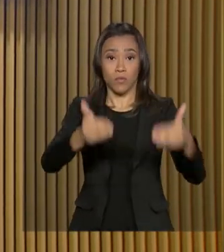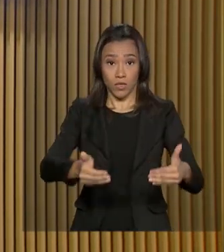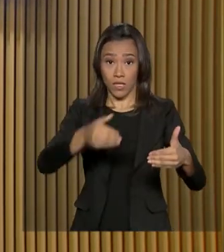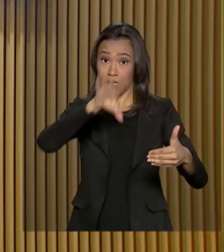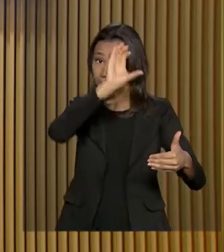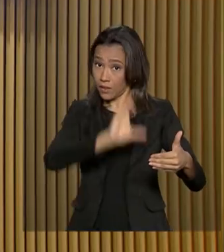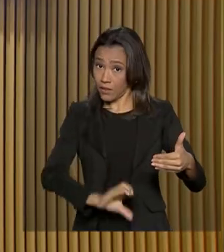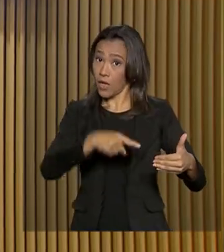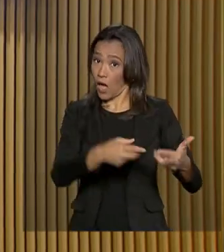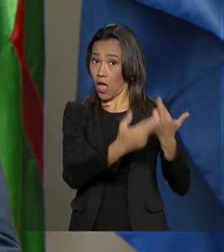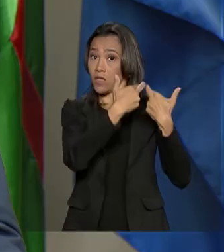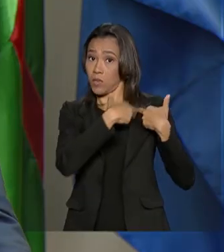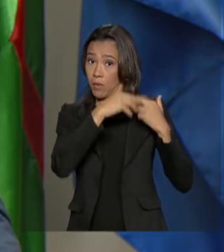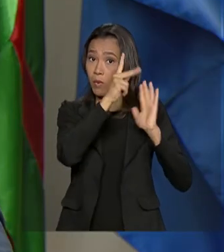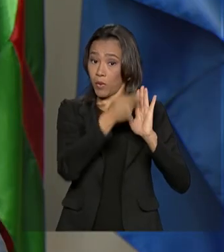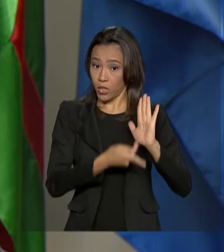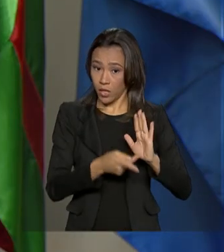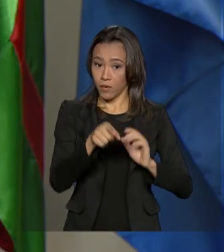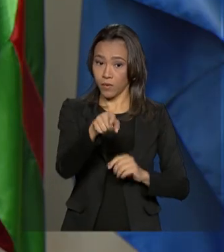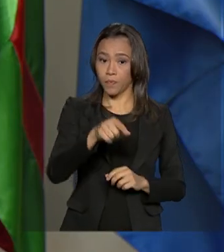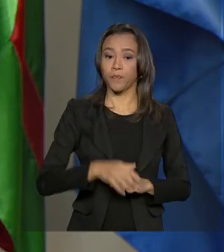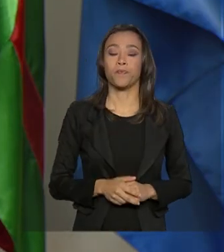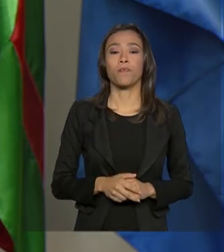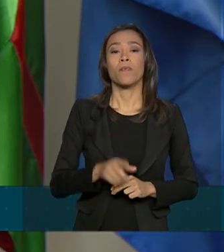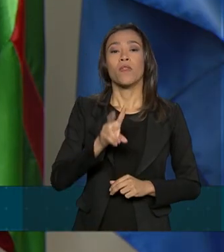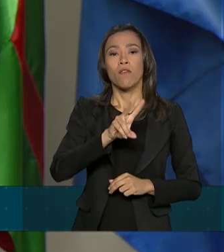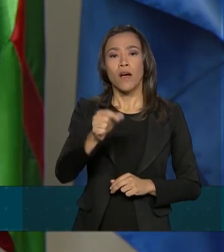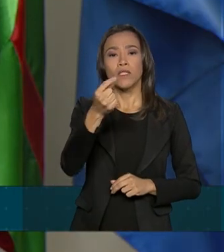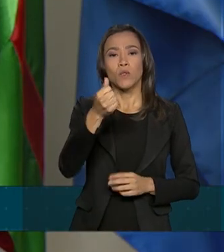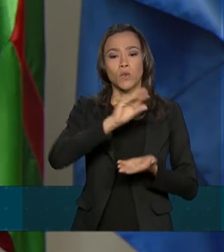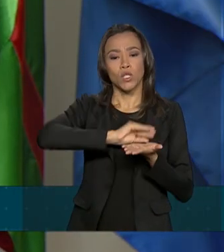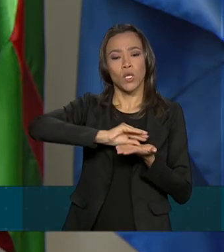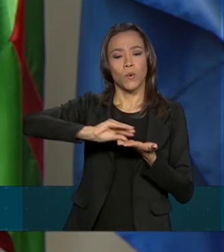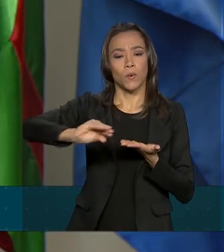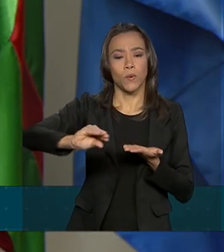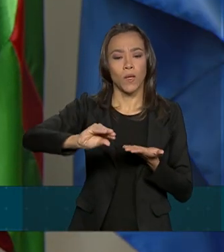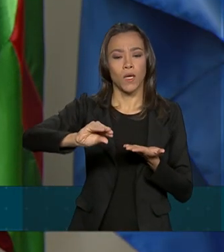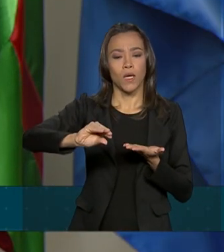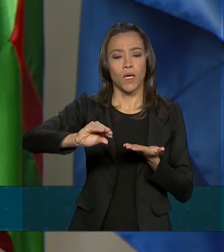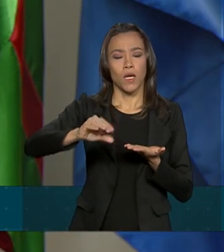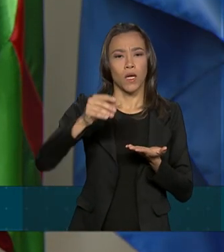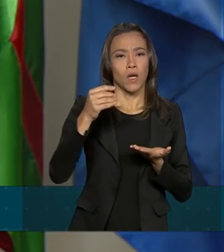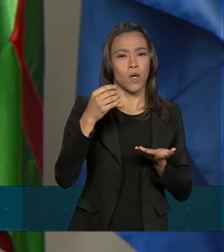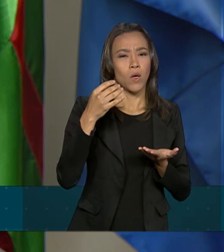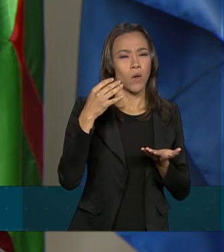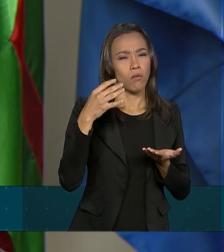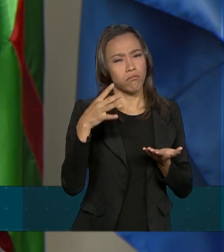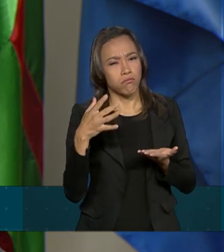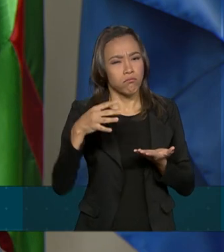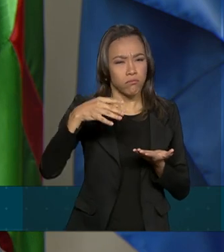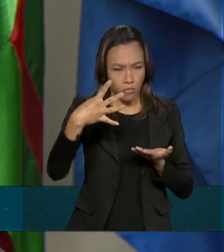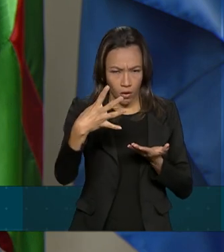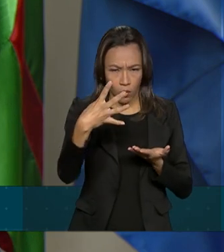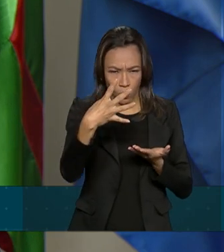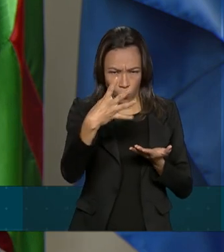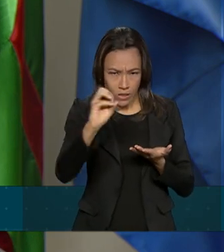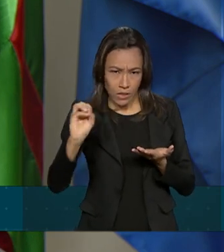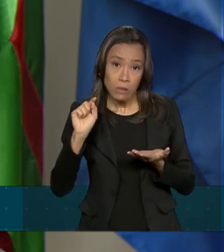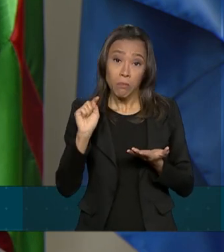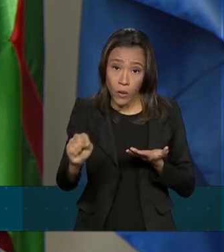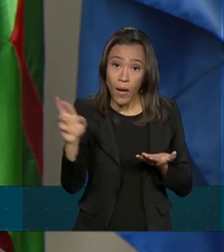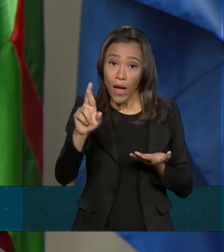responsável pelo projeto. Vai ser colocado um recurso em torno de 400, perto de 400 mil reais para cada